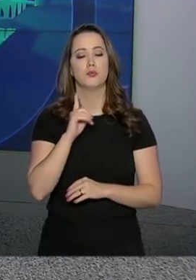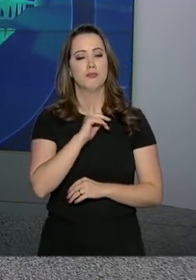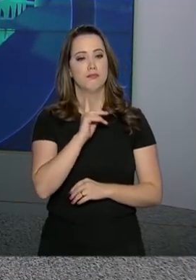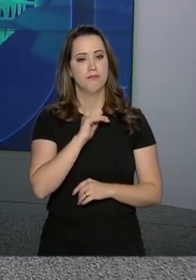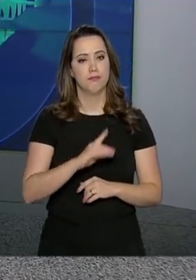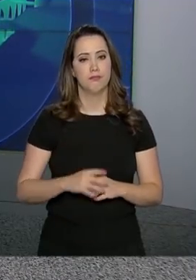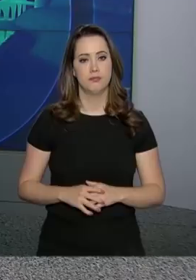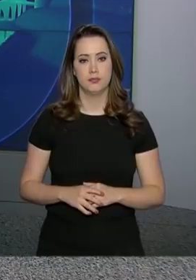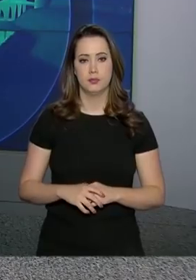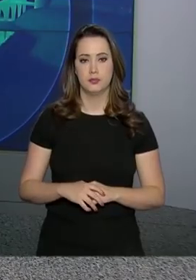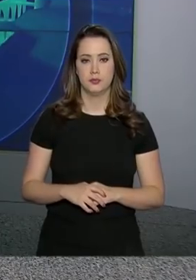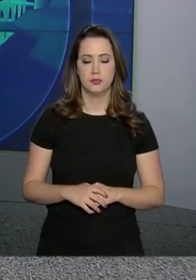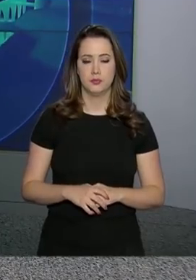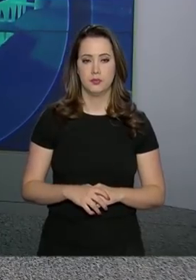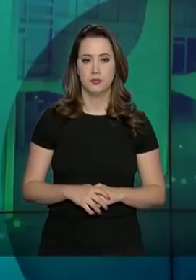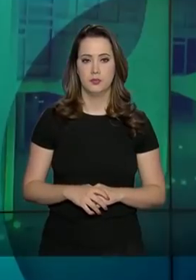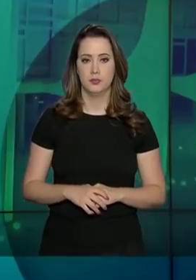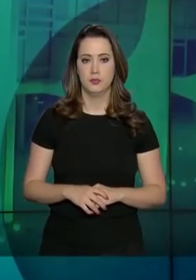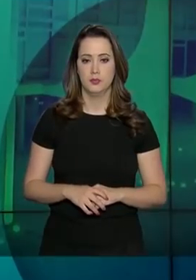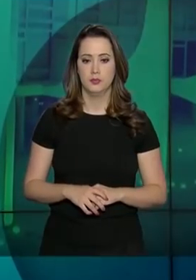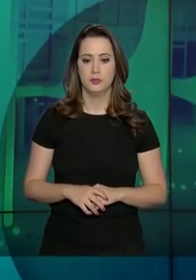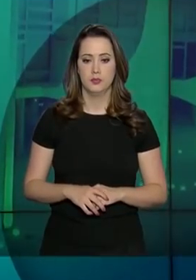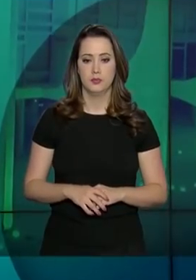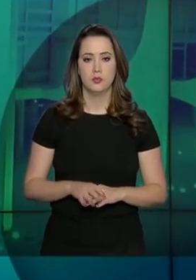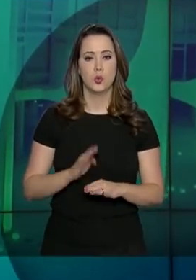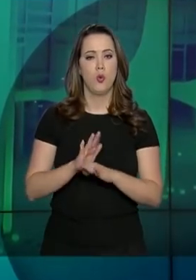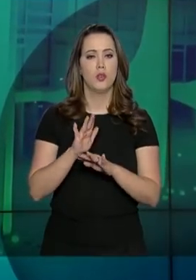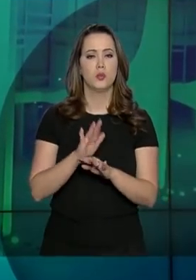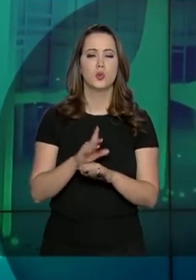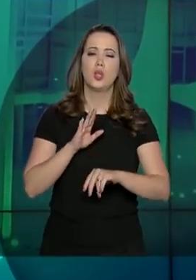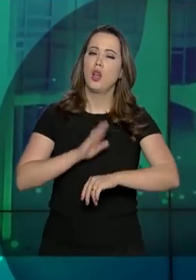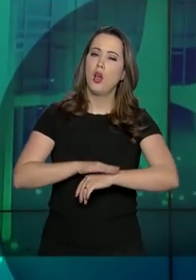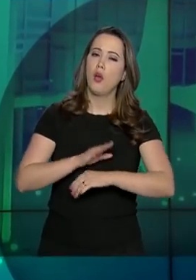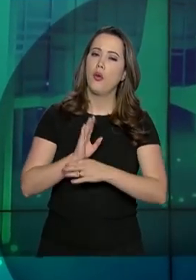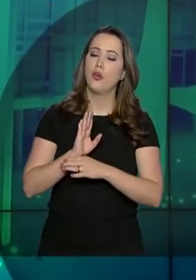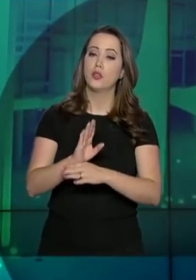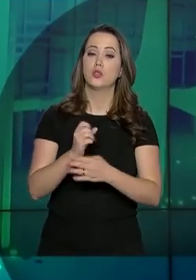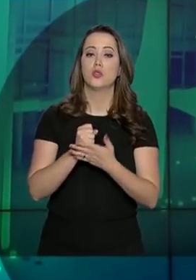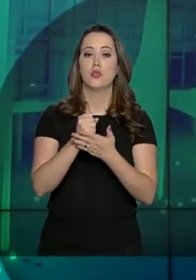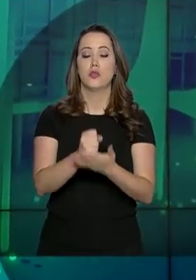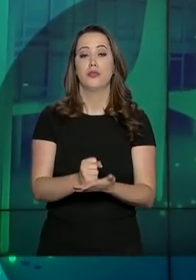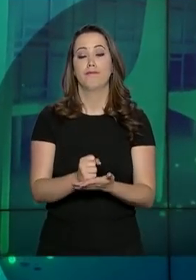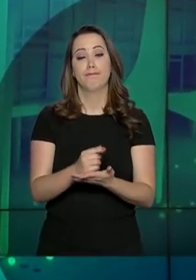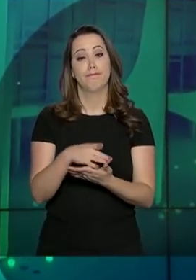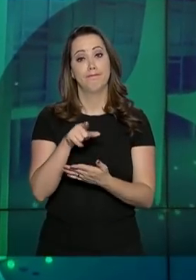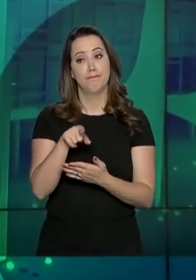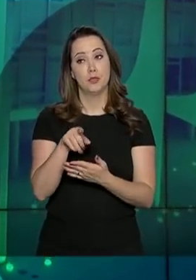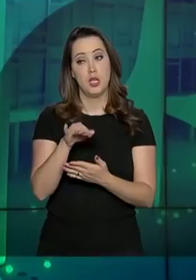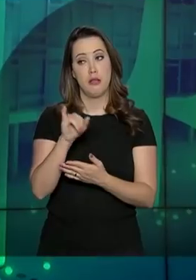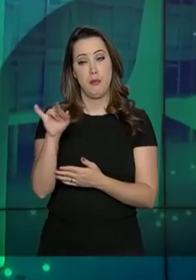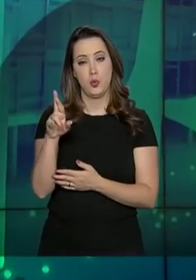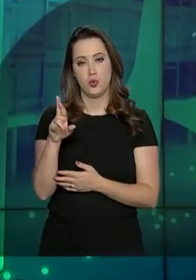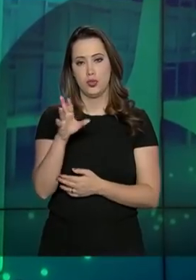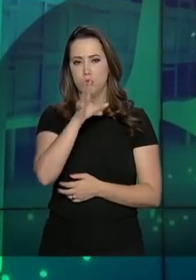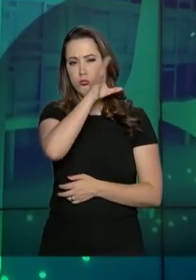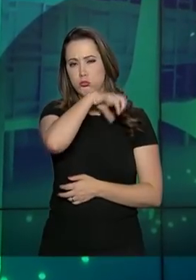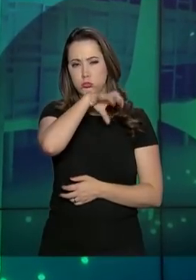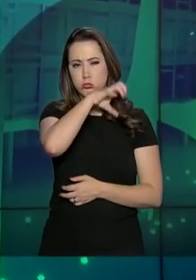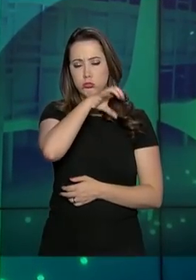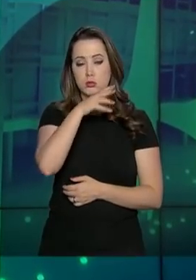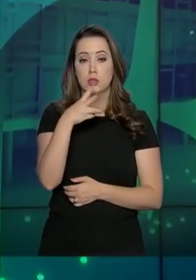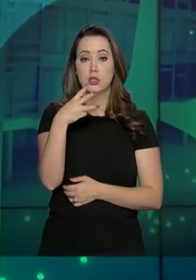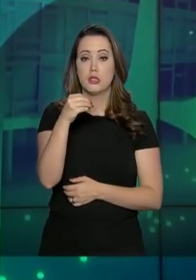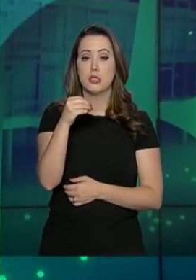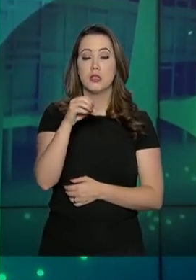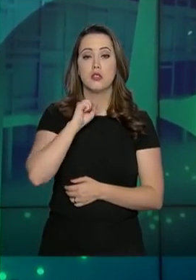em Brumadinho, Minas Gerais. Um apoio na hora de prestar contas ao leão. Até 30 de abril, prazo